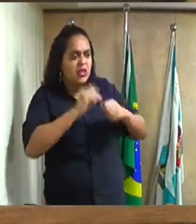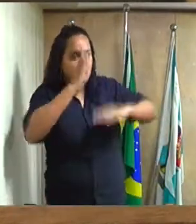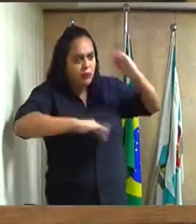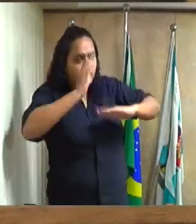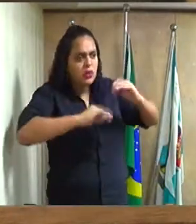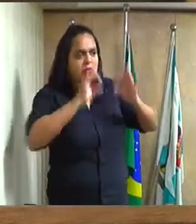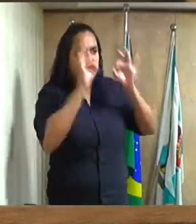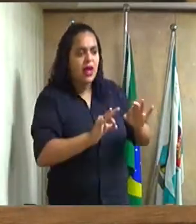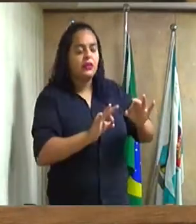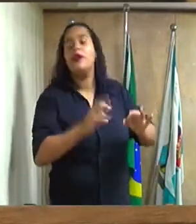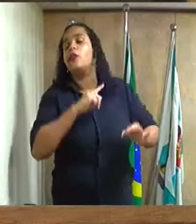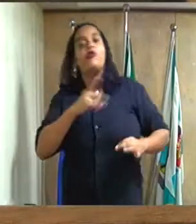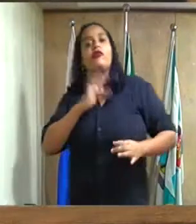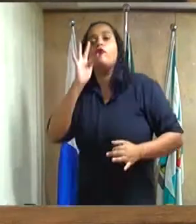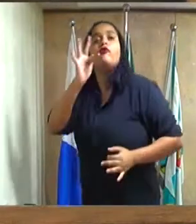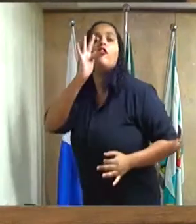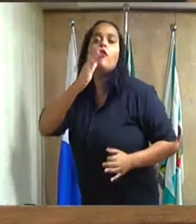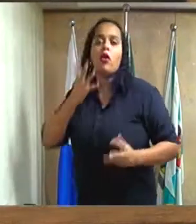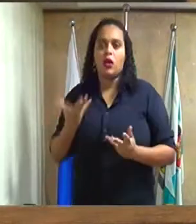fica, Beto Gabriel,